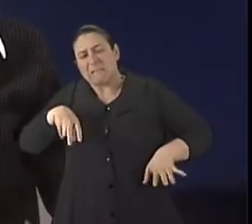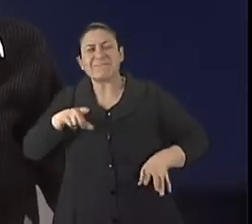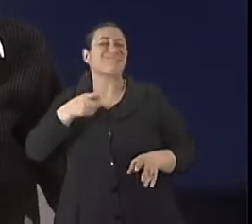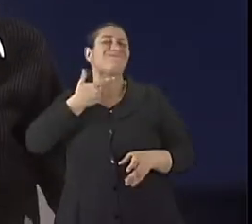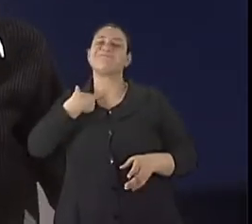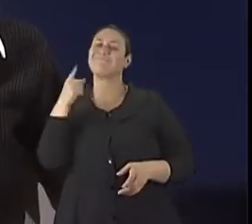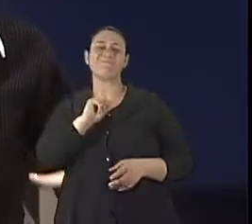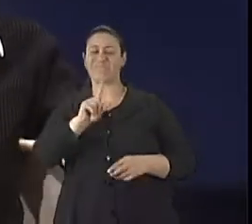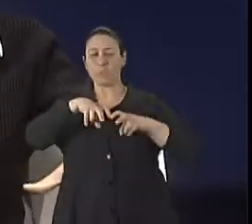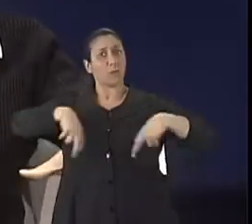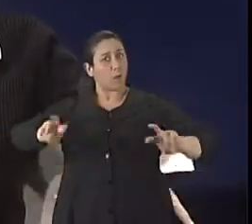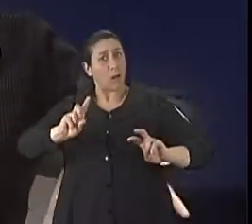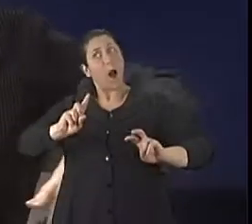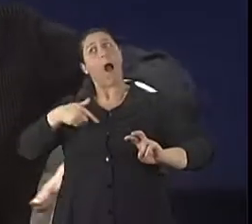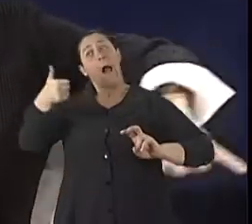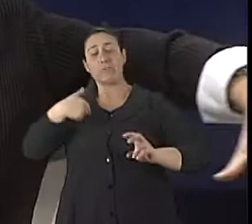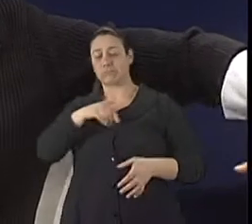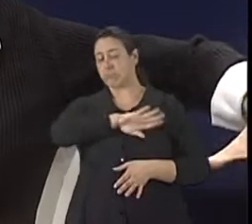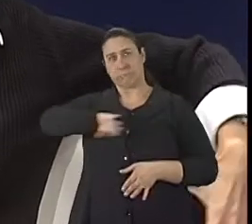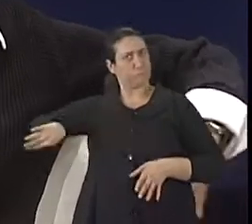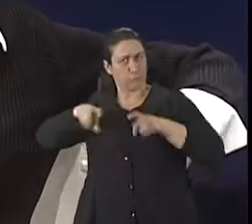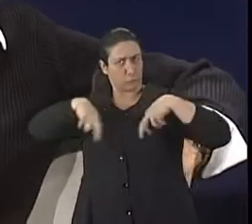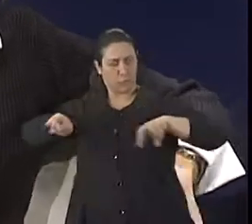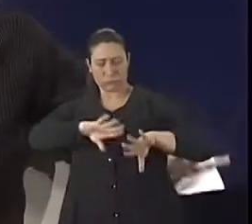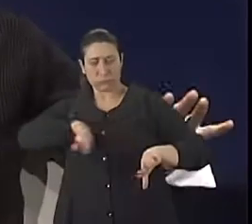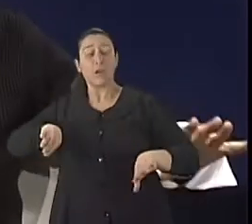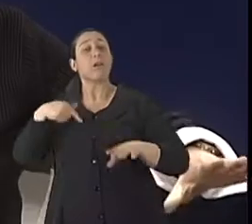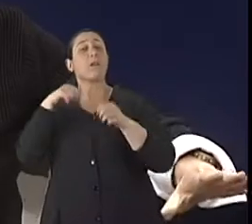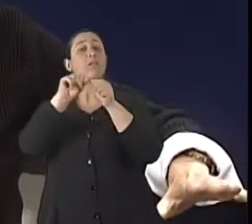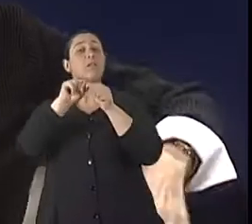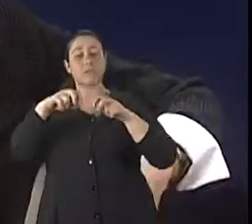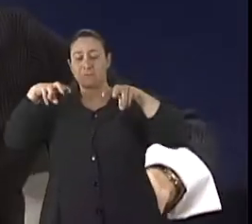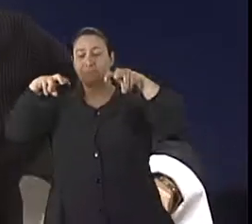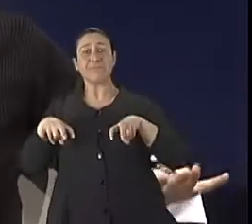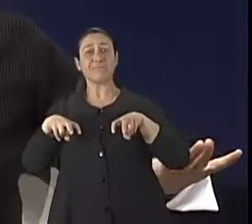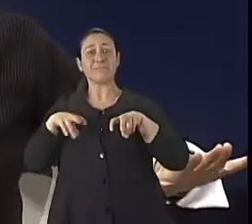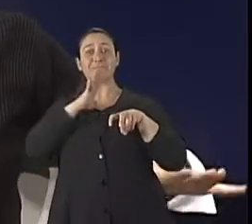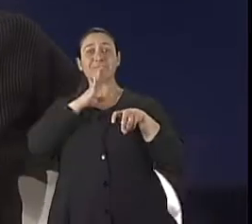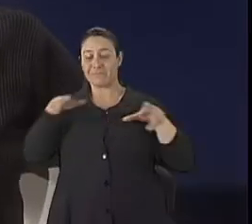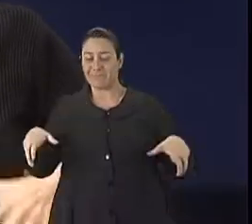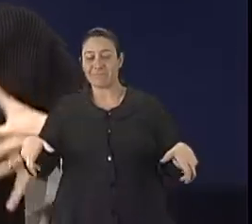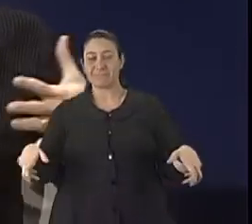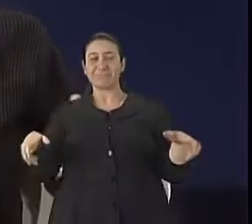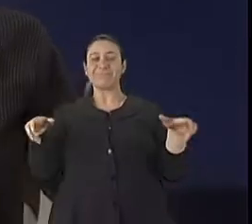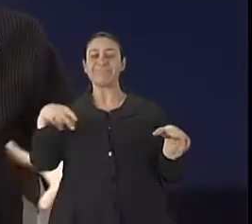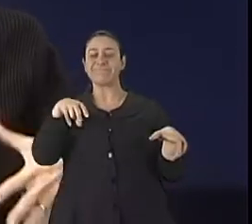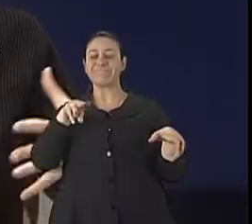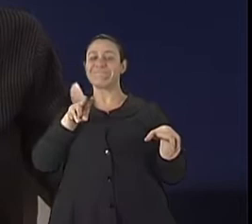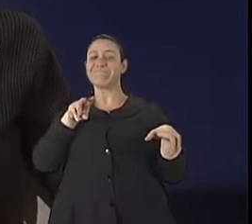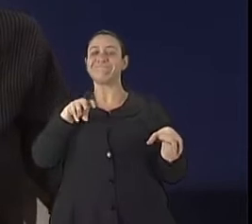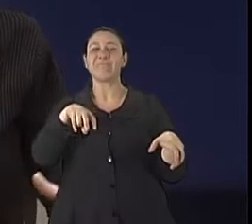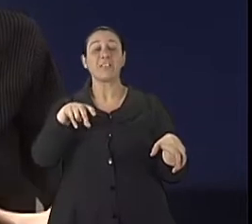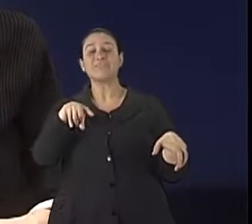né? Então, na verdade, eu botei duas poltronas bem grandes, bem fofas, daquelas da vovó, que a chama, Que reclina, eles amam aquela poltrona,